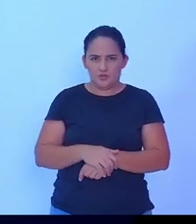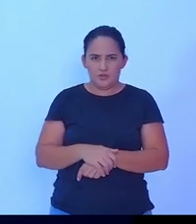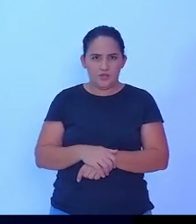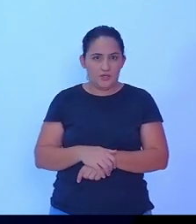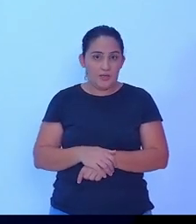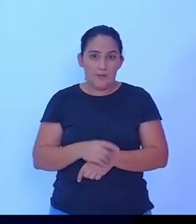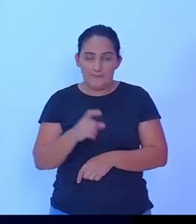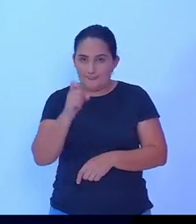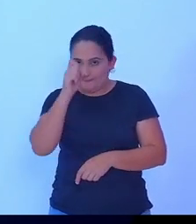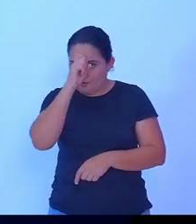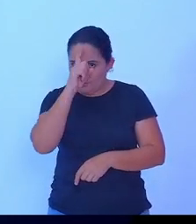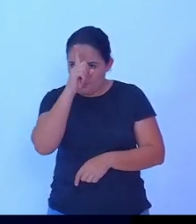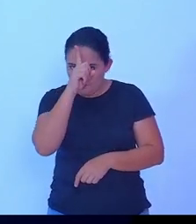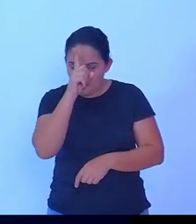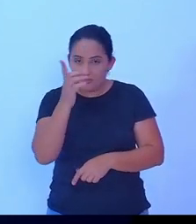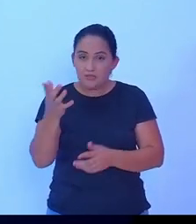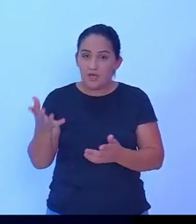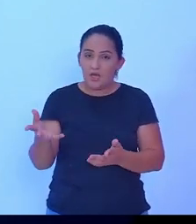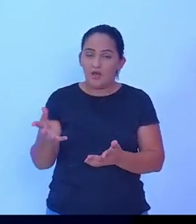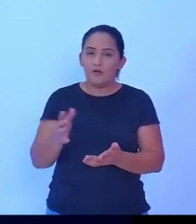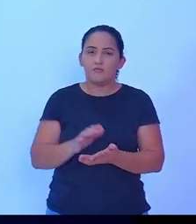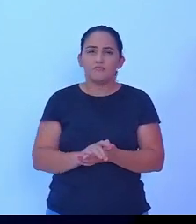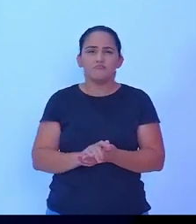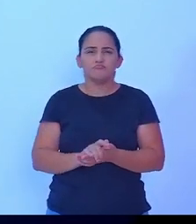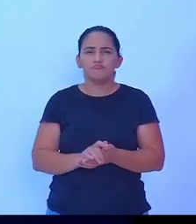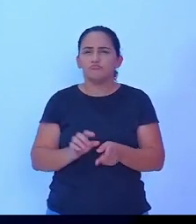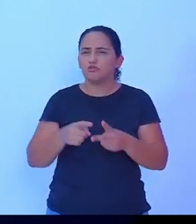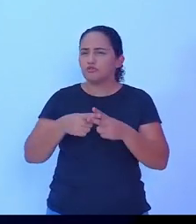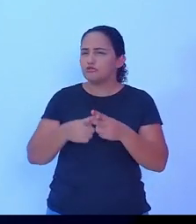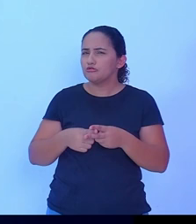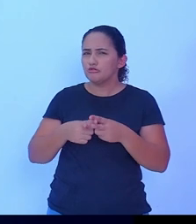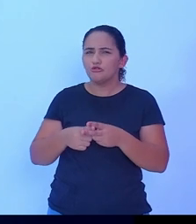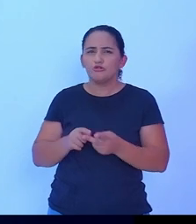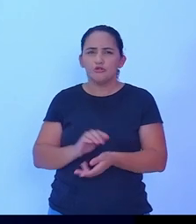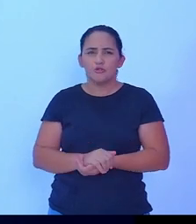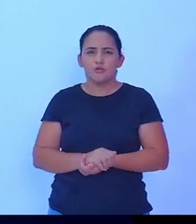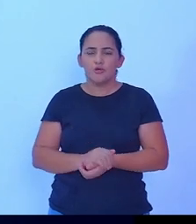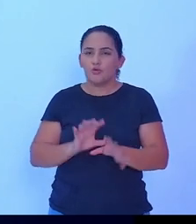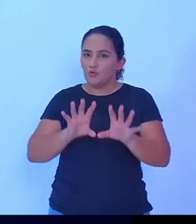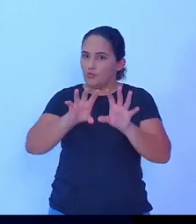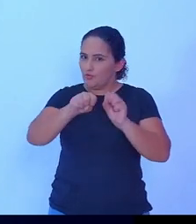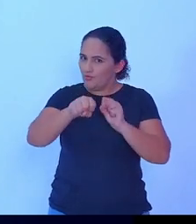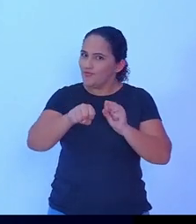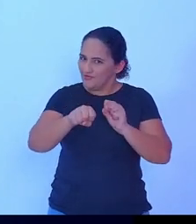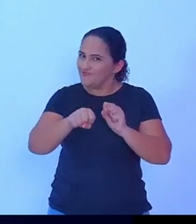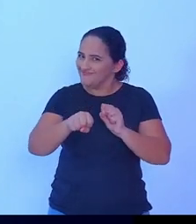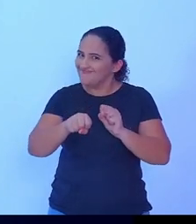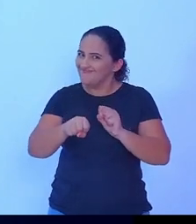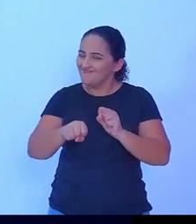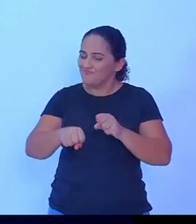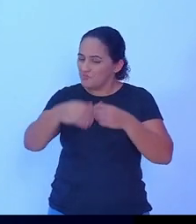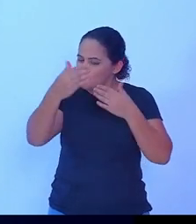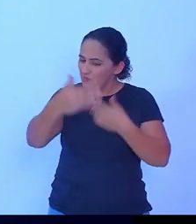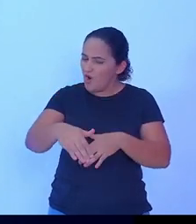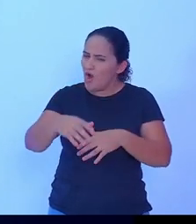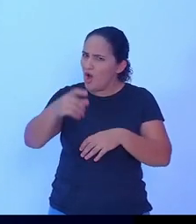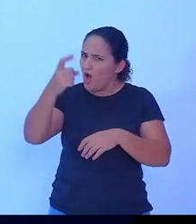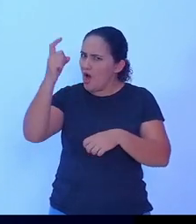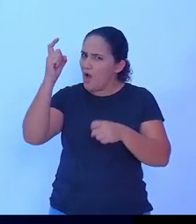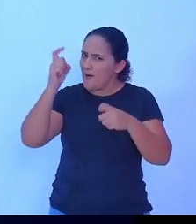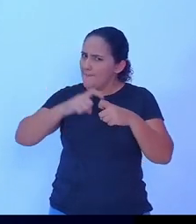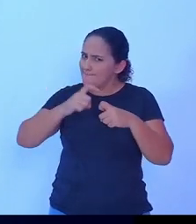hospitais com equipamentos, fazer concurso público para médicos e